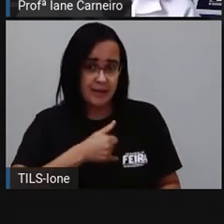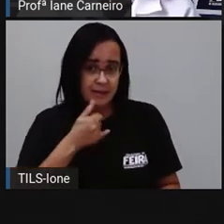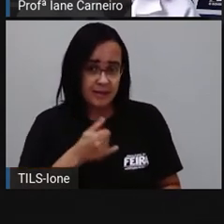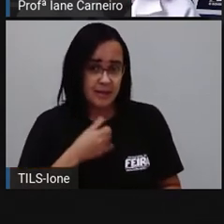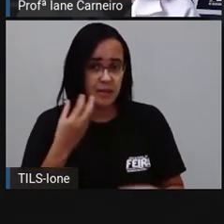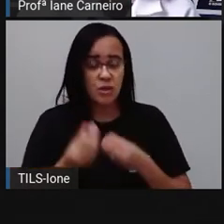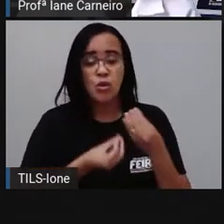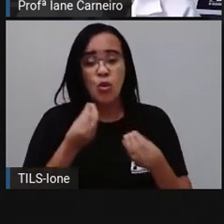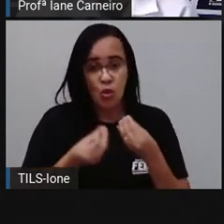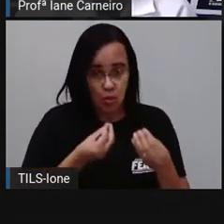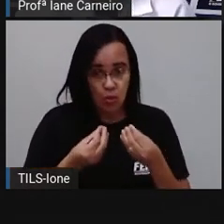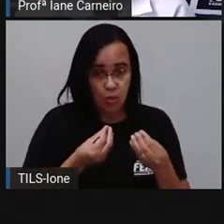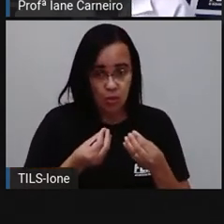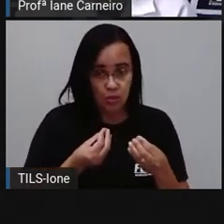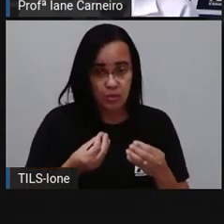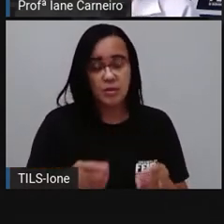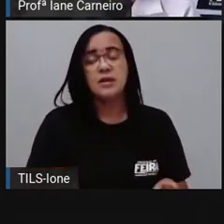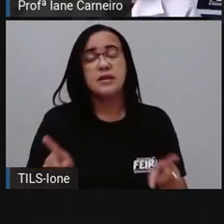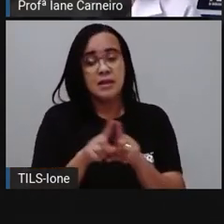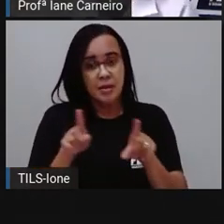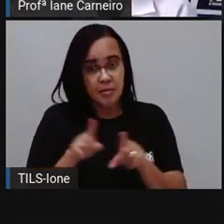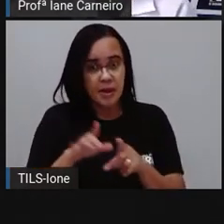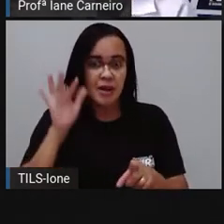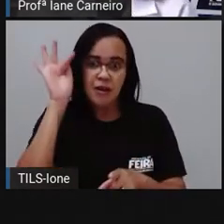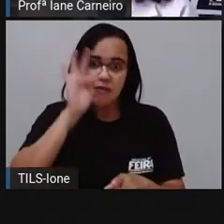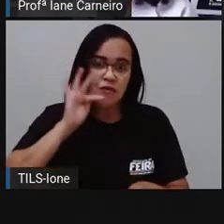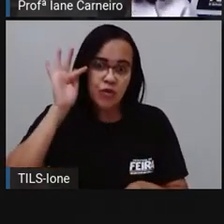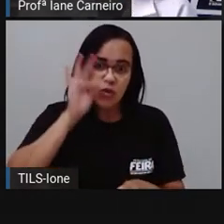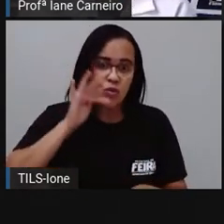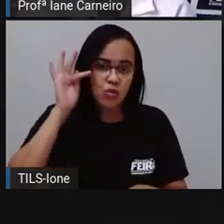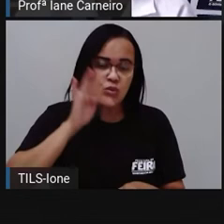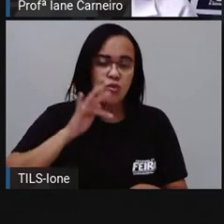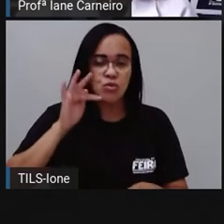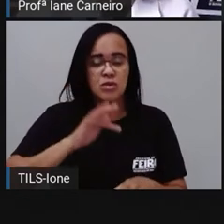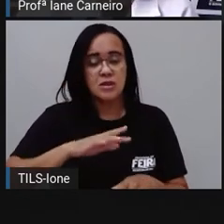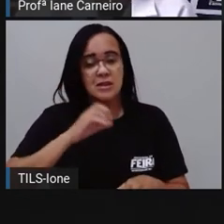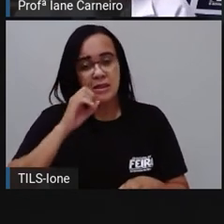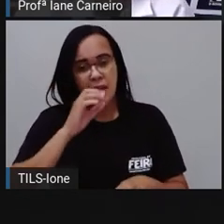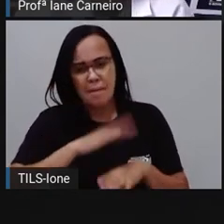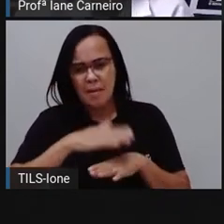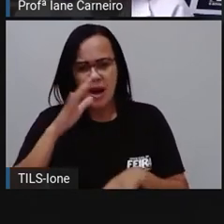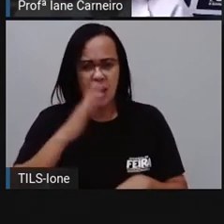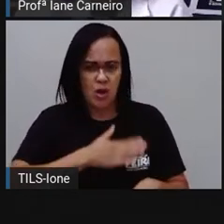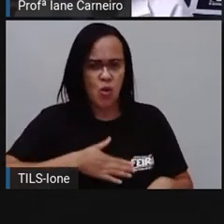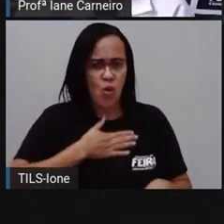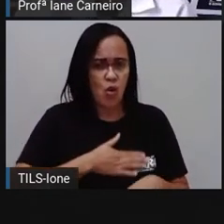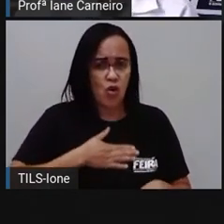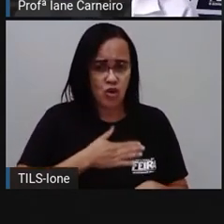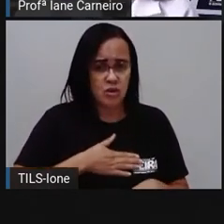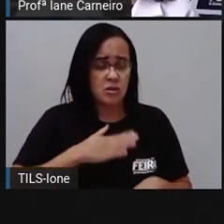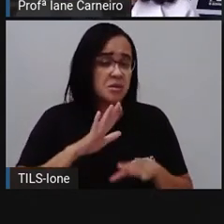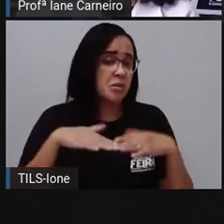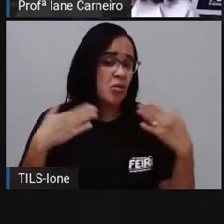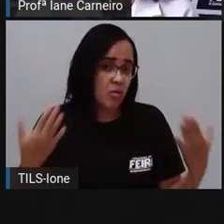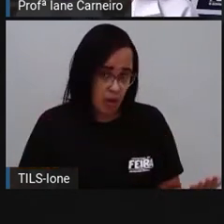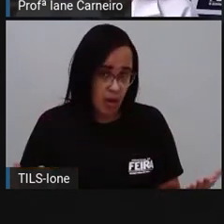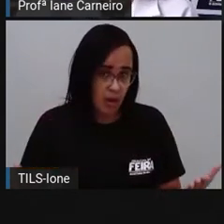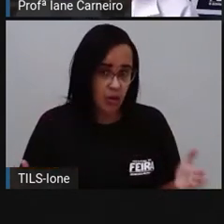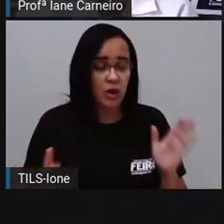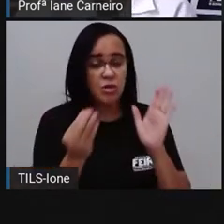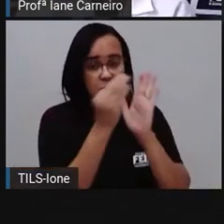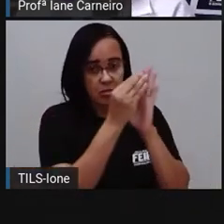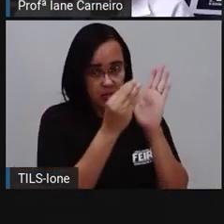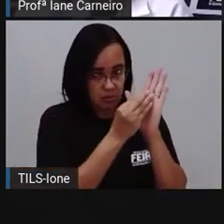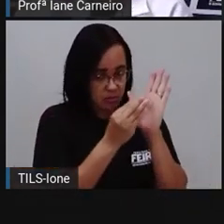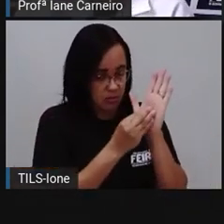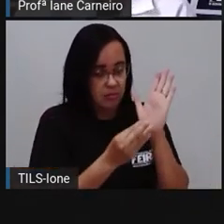Se fosse as frutas, né? Qual é a fruta que vocês mais gostam? Então, aqui a gente, ao invés de nomes de cores, a gente ia colocar nomes de